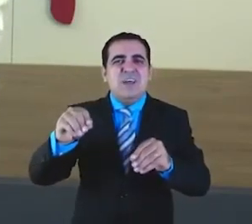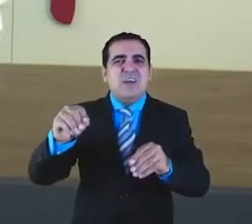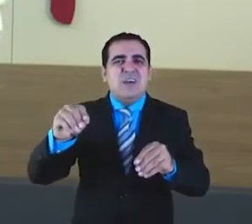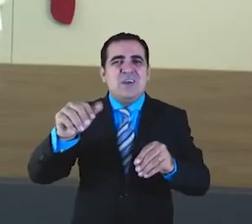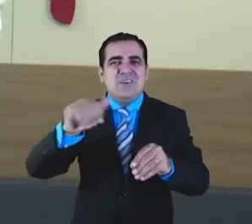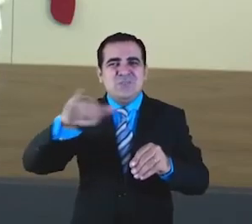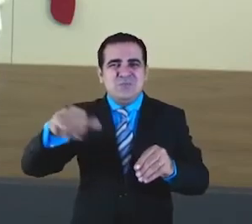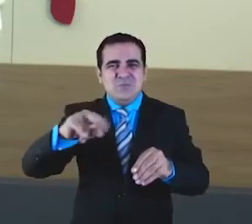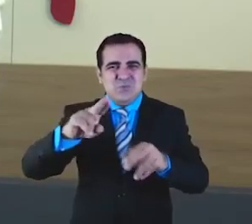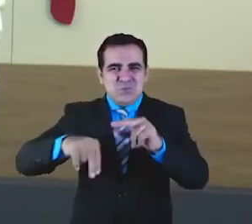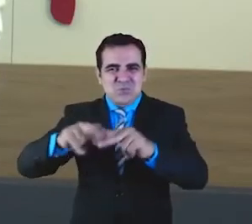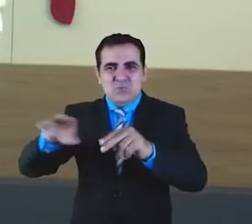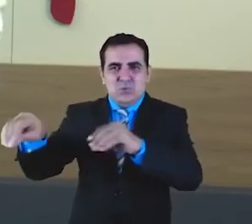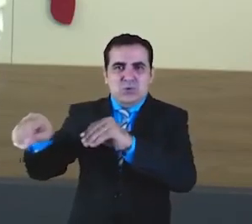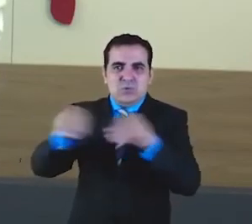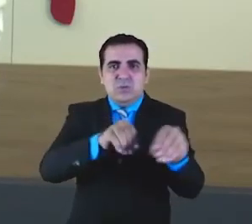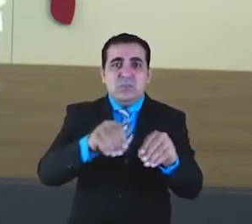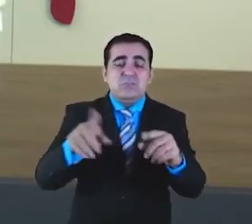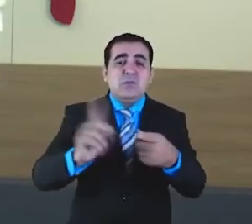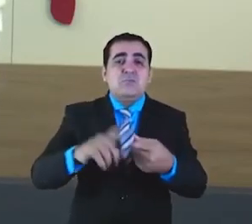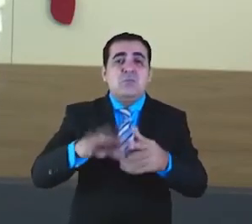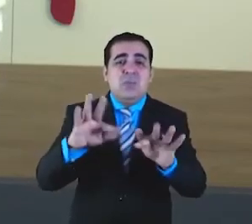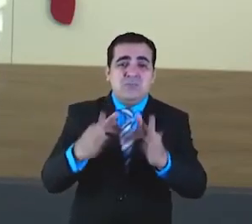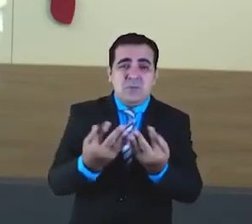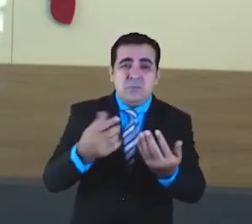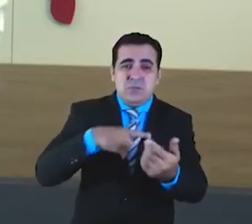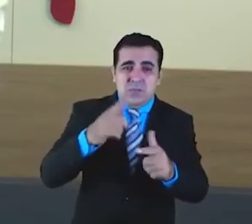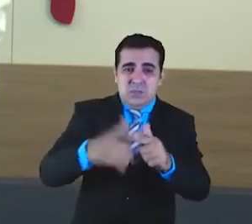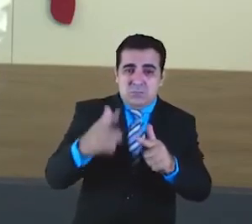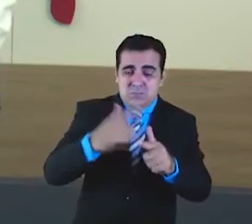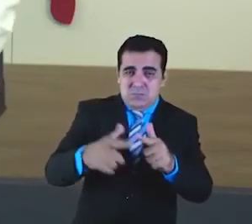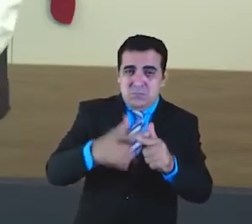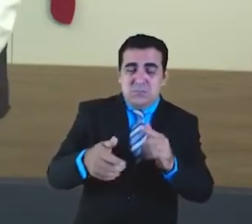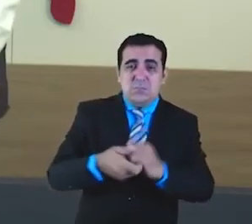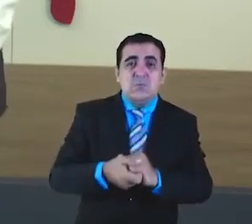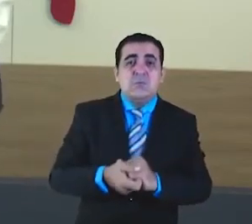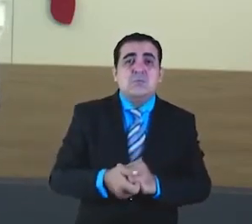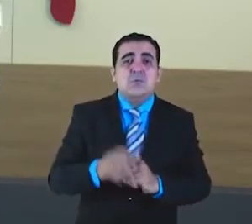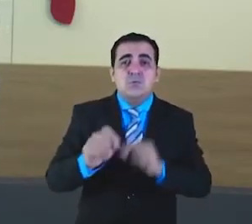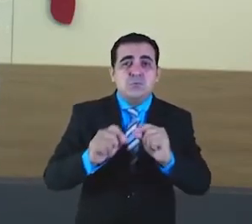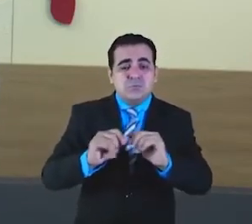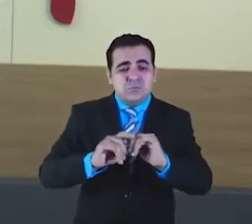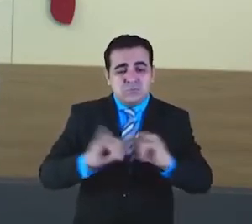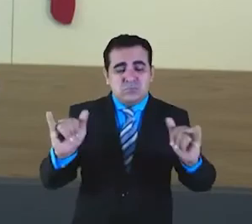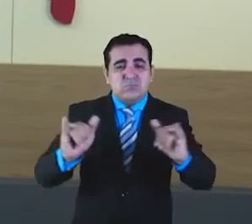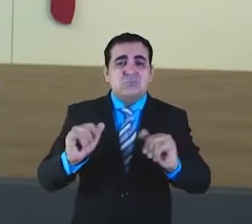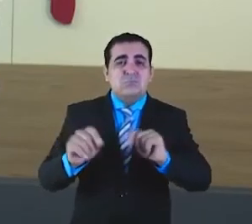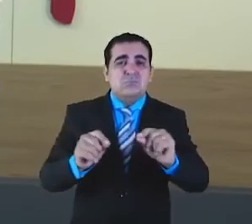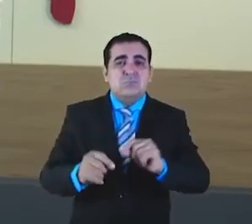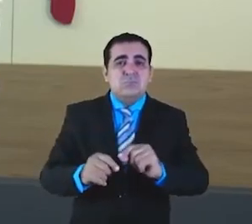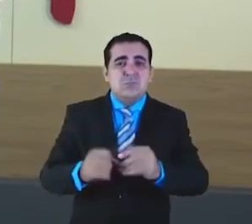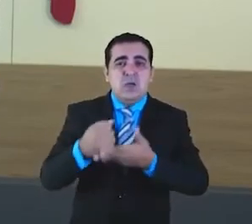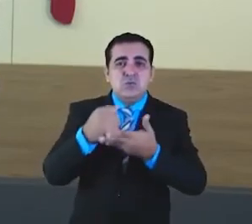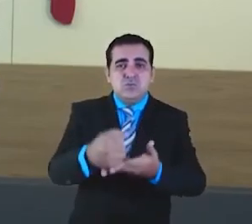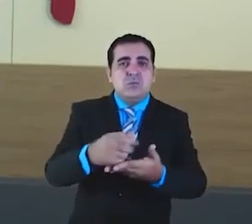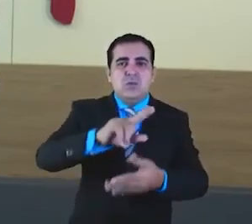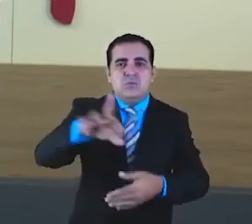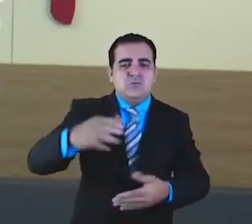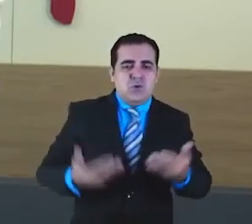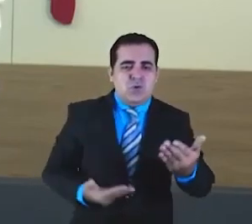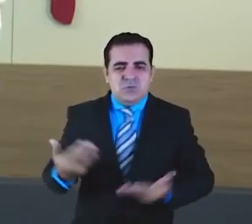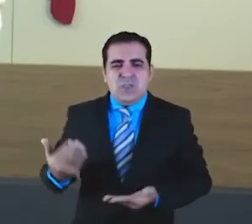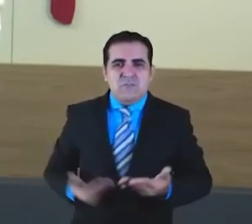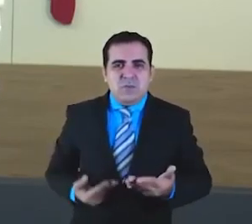antecipamos, porque as famílias estão com dificuldades, obviamente, e isso beneficia não apenas os